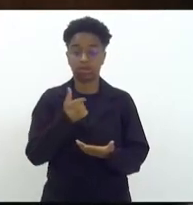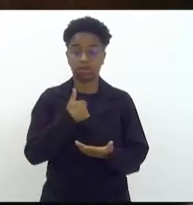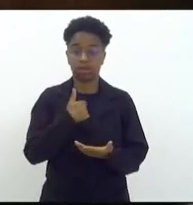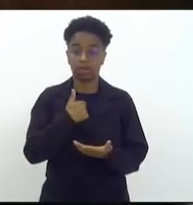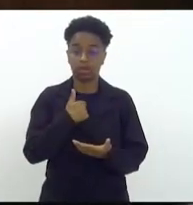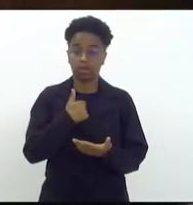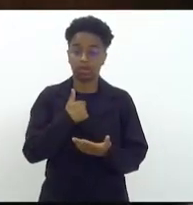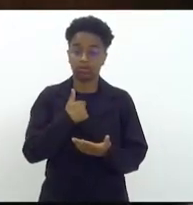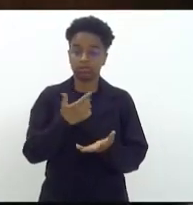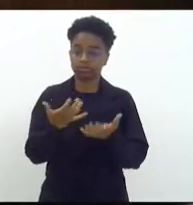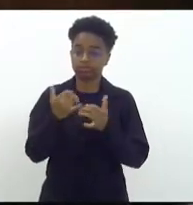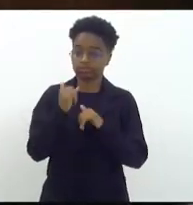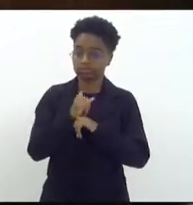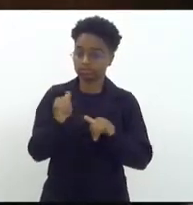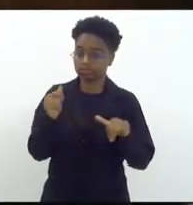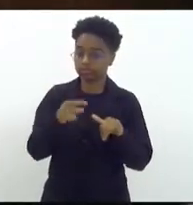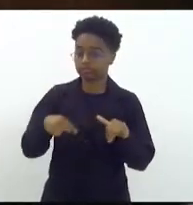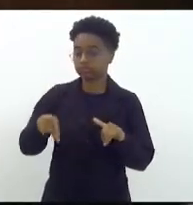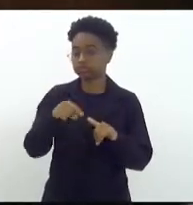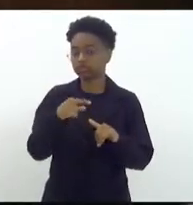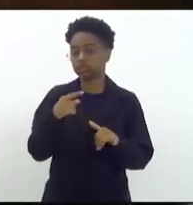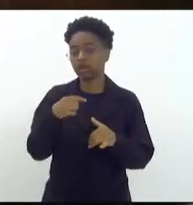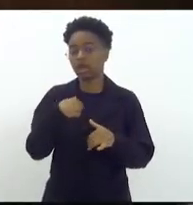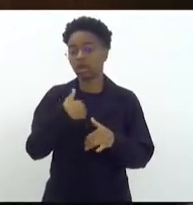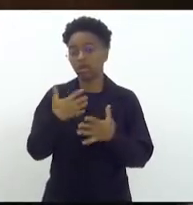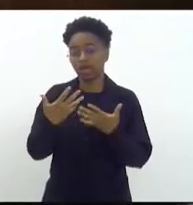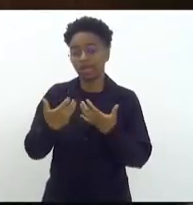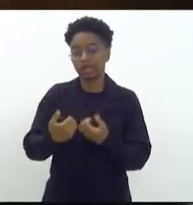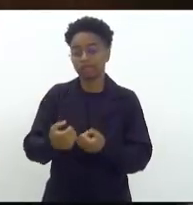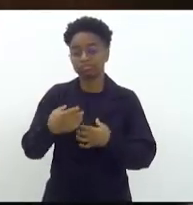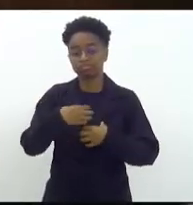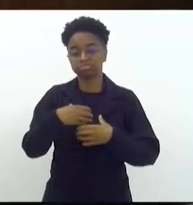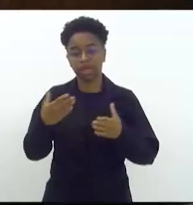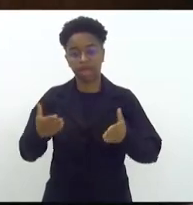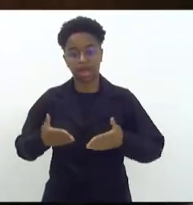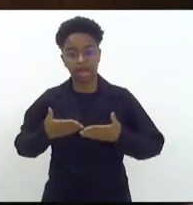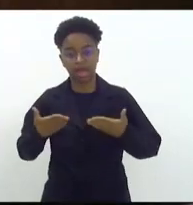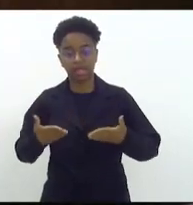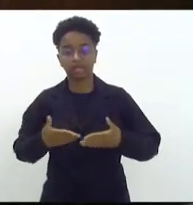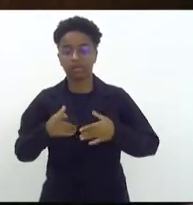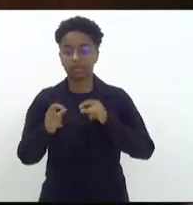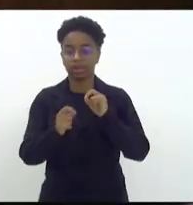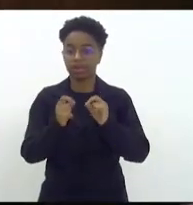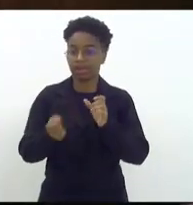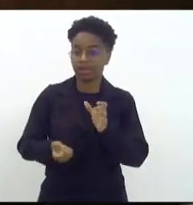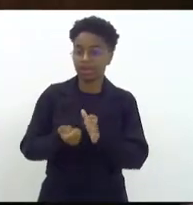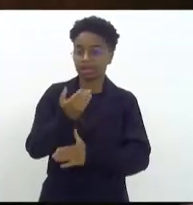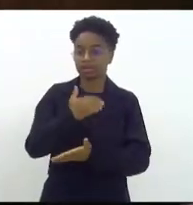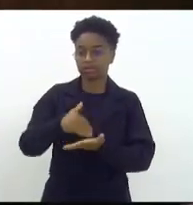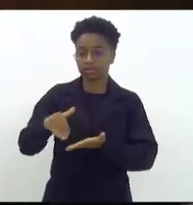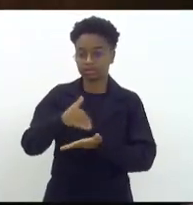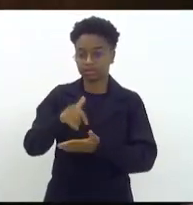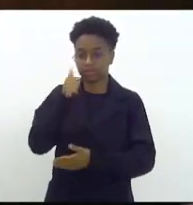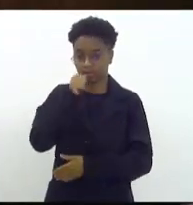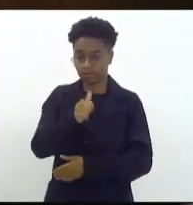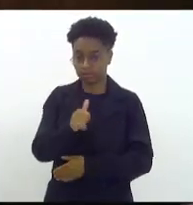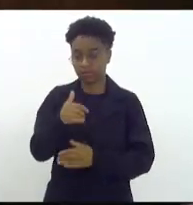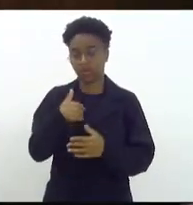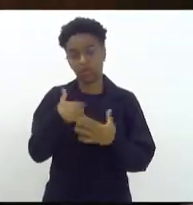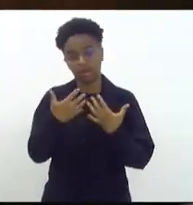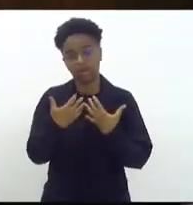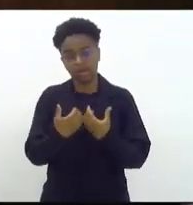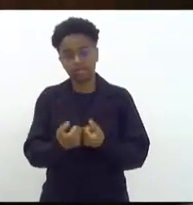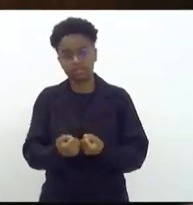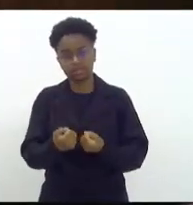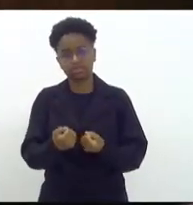aqui de dizer o seguinte, que eu recebi com uma alegria muito grande a criação da Secretaria da Mulher. Eu recebi